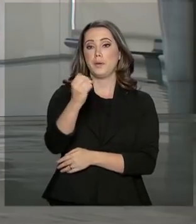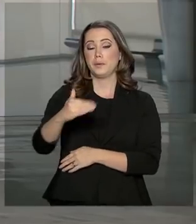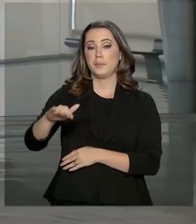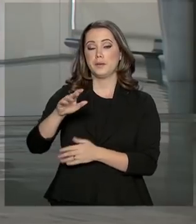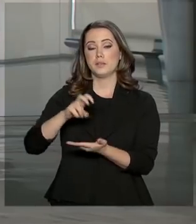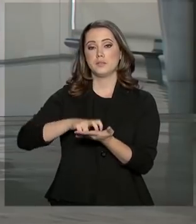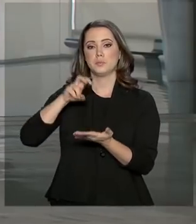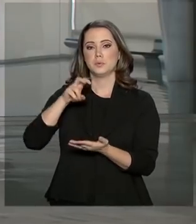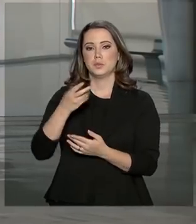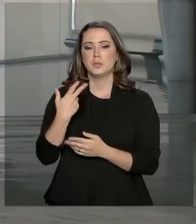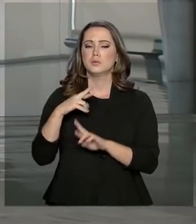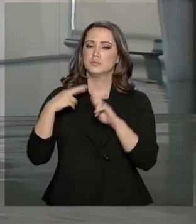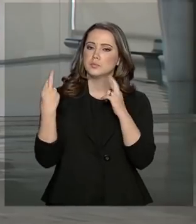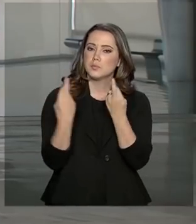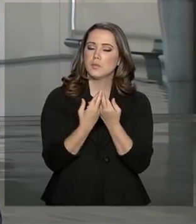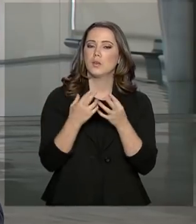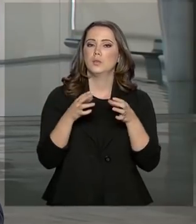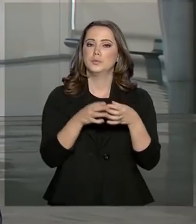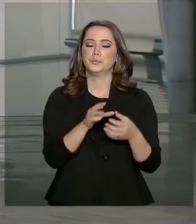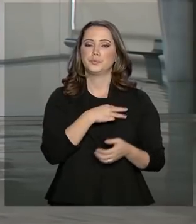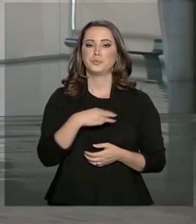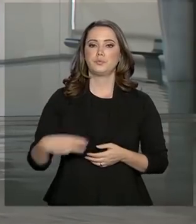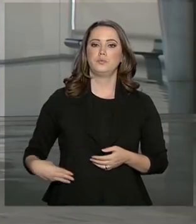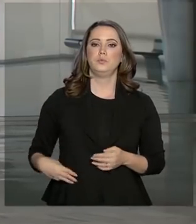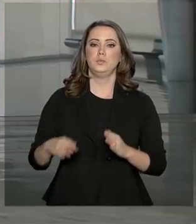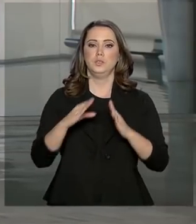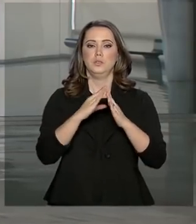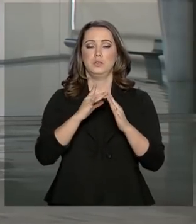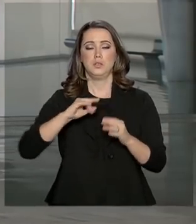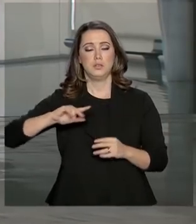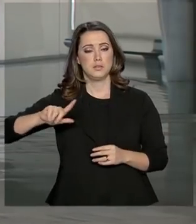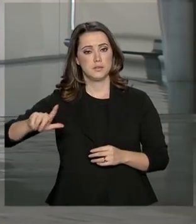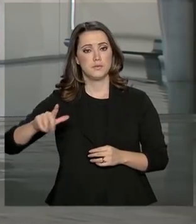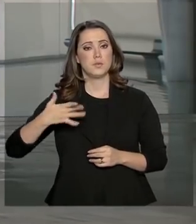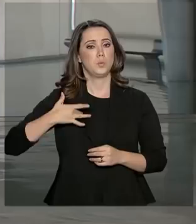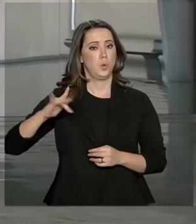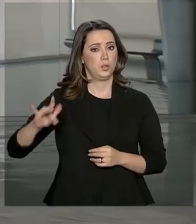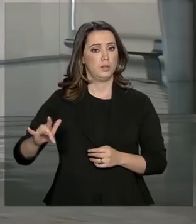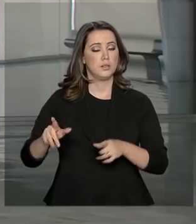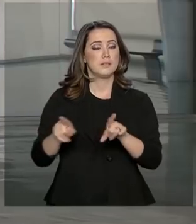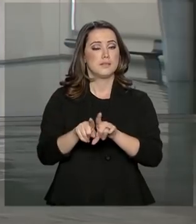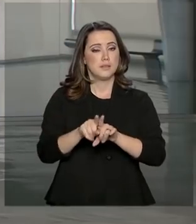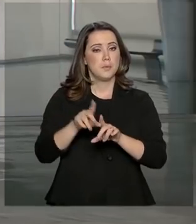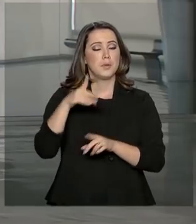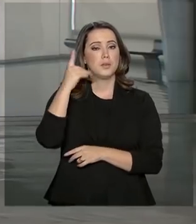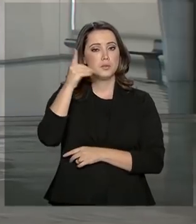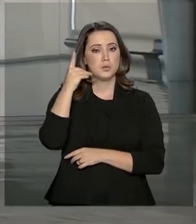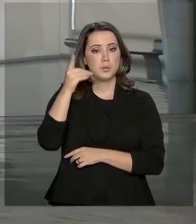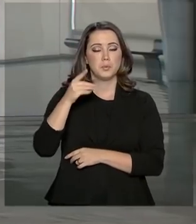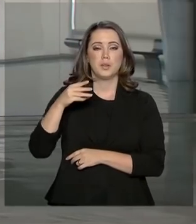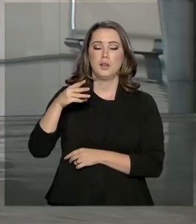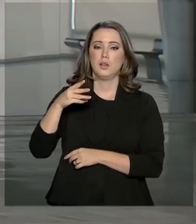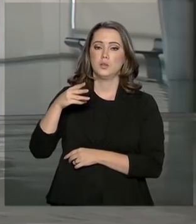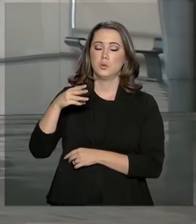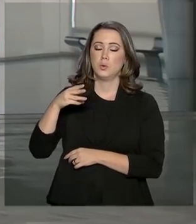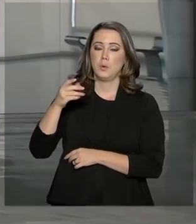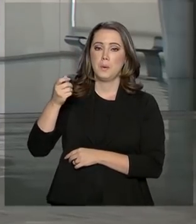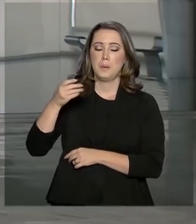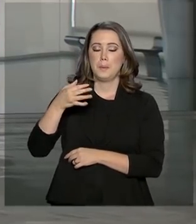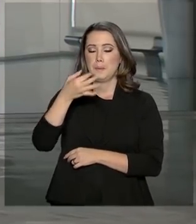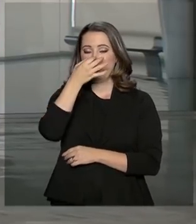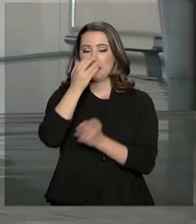meia da manhã, durante reunião com o ministro da Casa Civil, Onyx Lorenzoni, e com o deputado pastor Marco Feliciano.